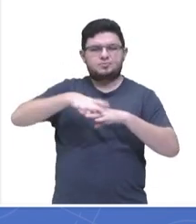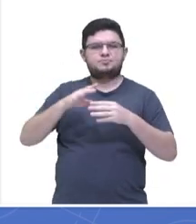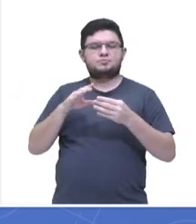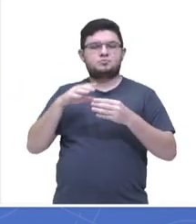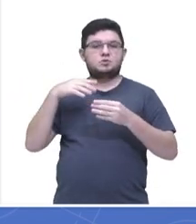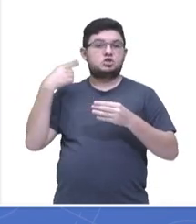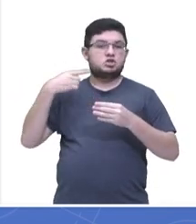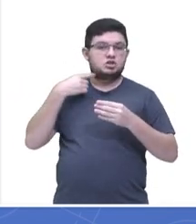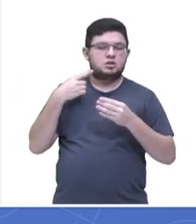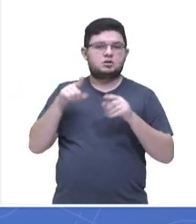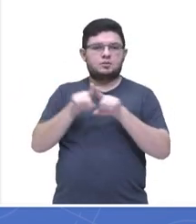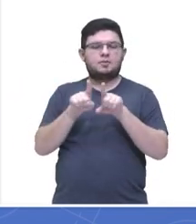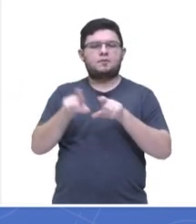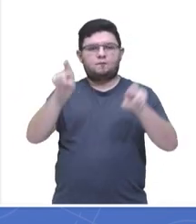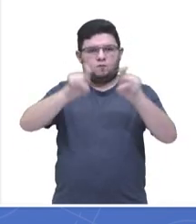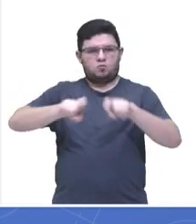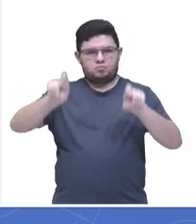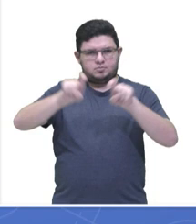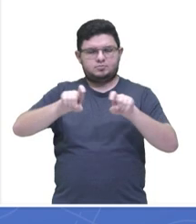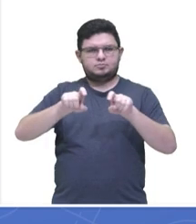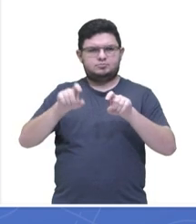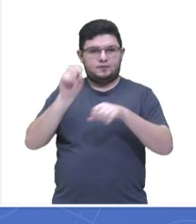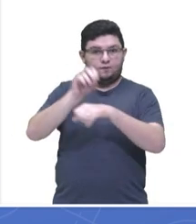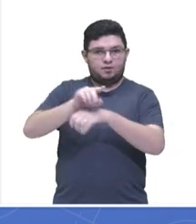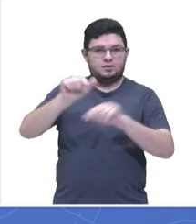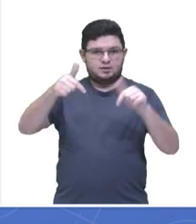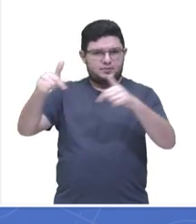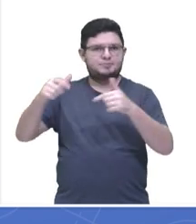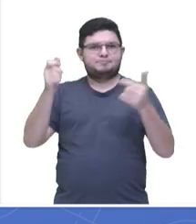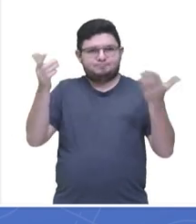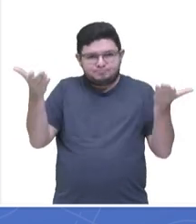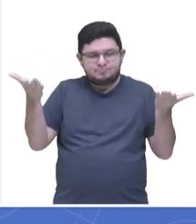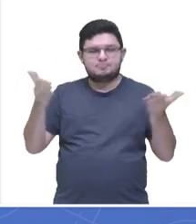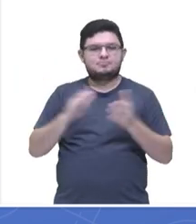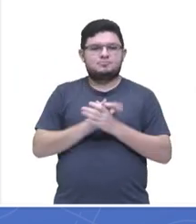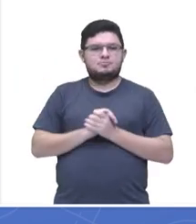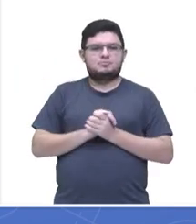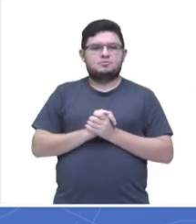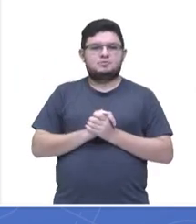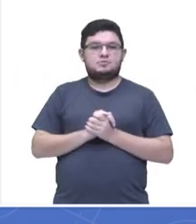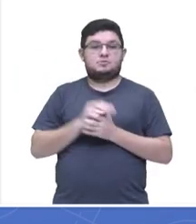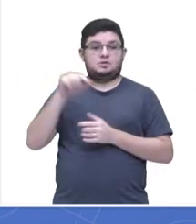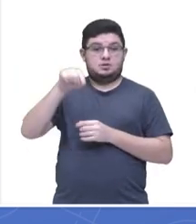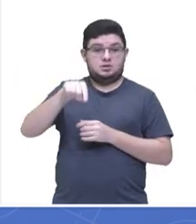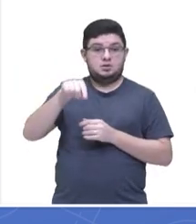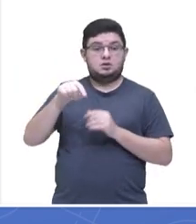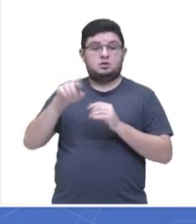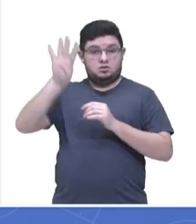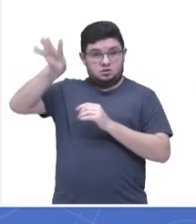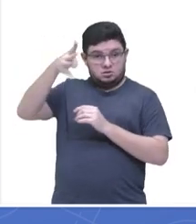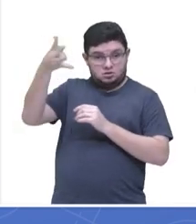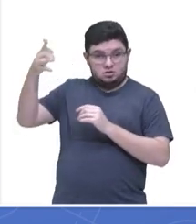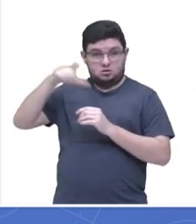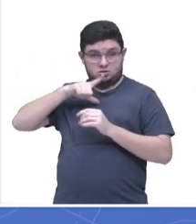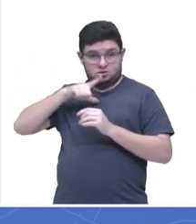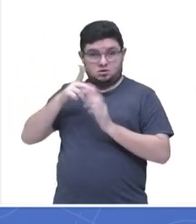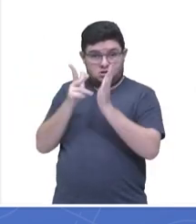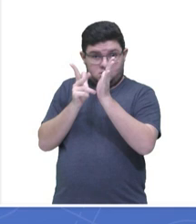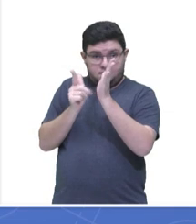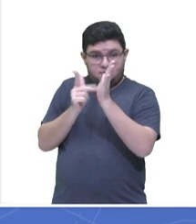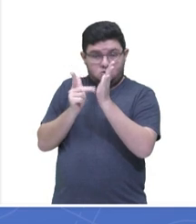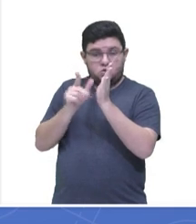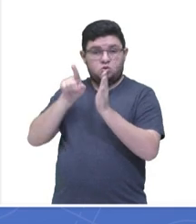e informática. Caramba, que emprego é esse, hein? A tabela a seguir, então, vai apresentar as notas obtidas